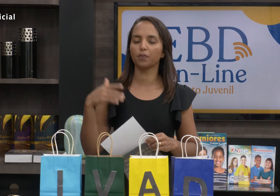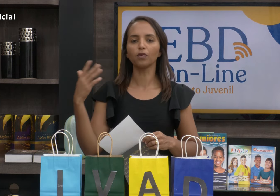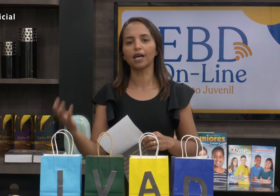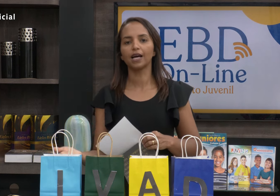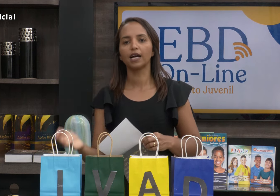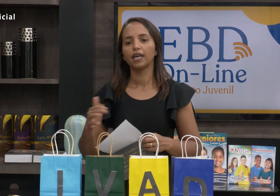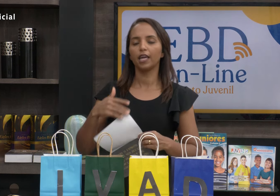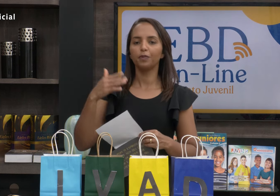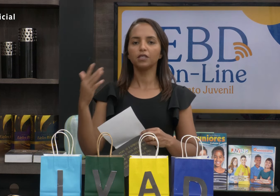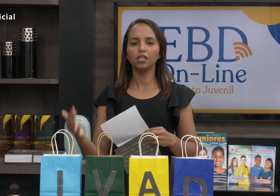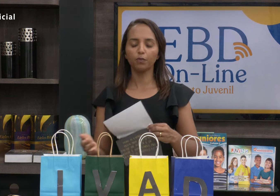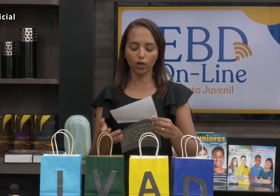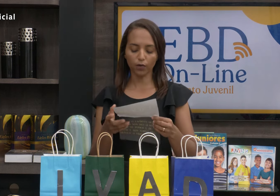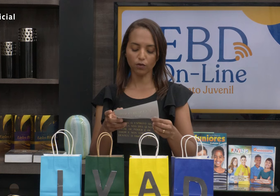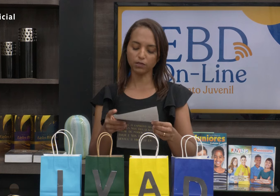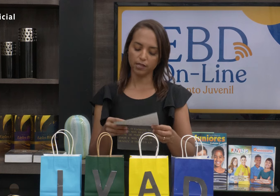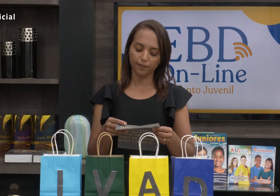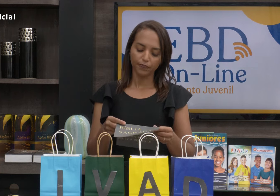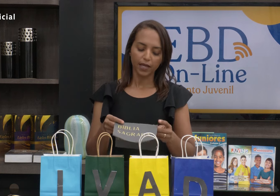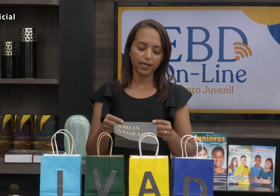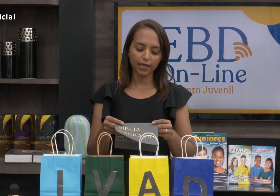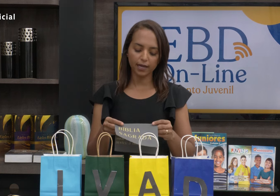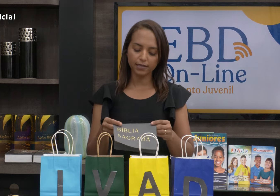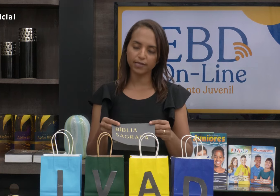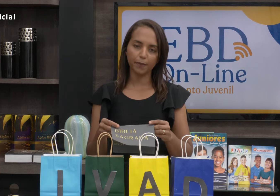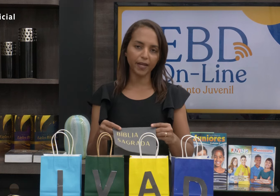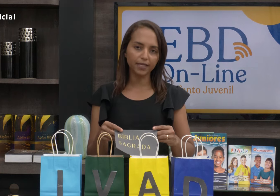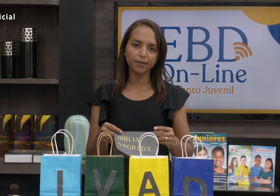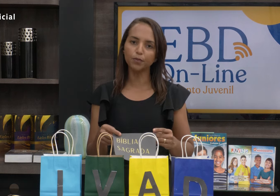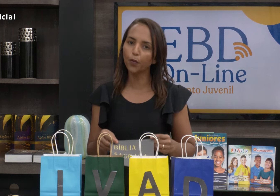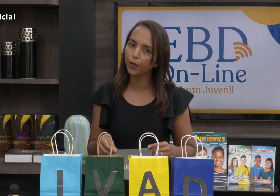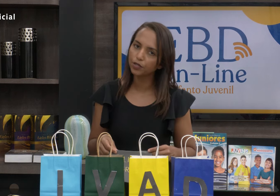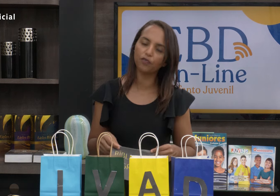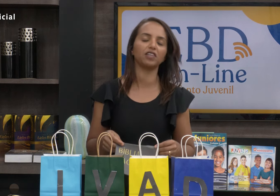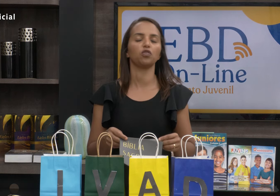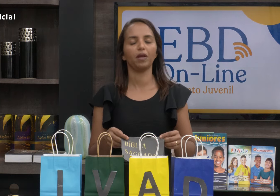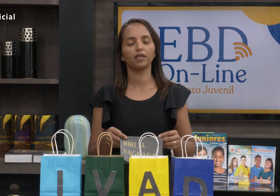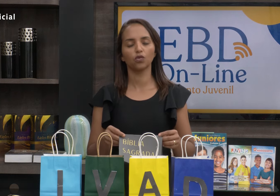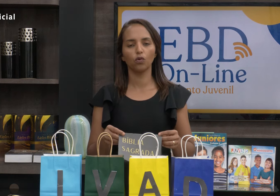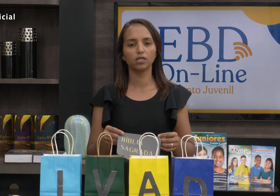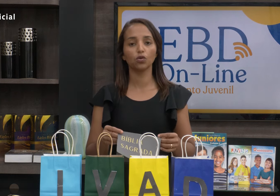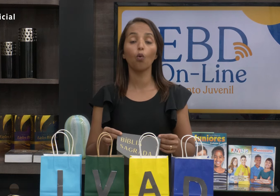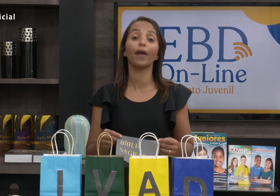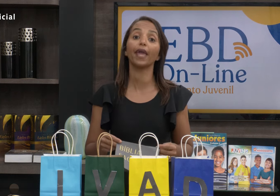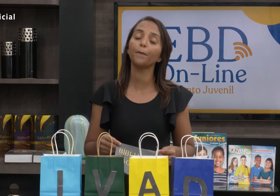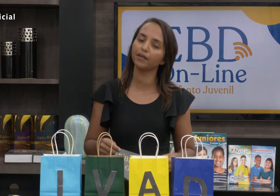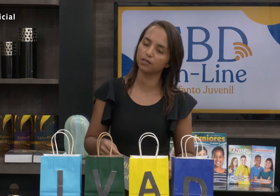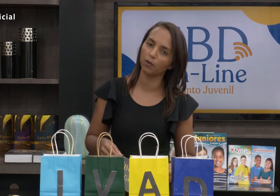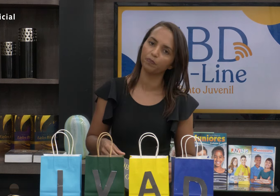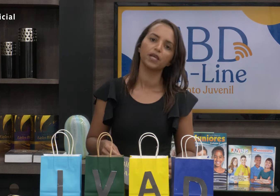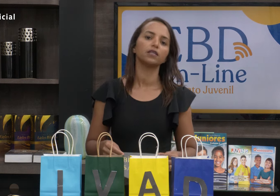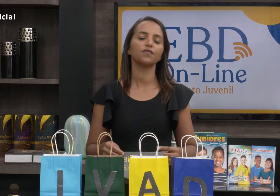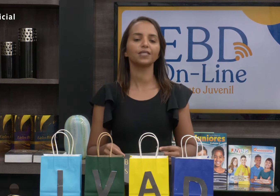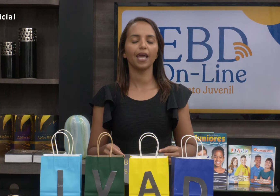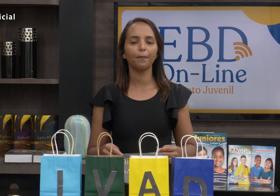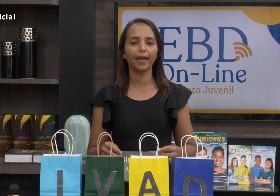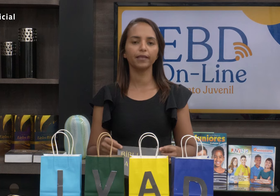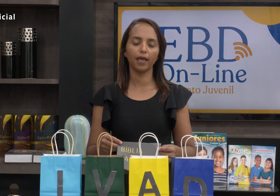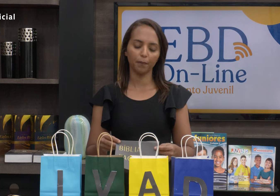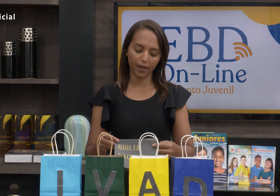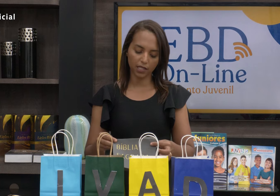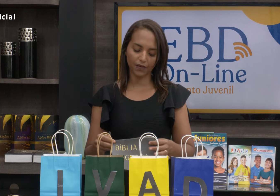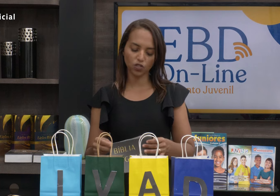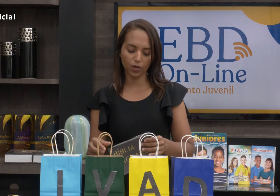para que a criança possa pular, repetir. Porque o que acontece? Crianças aprendem muito facilmente as coisas com repetição. Se você